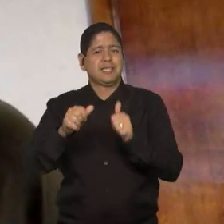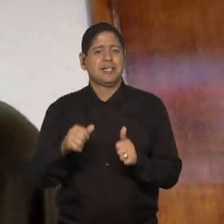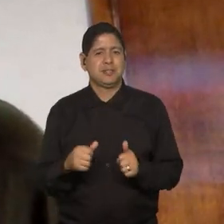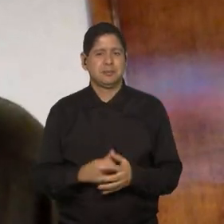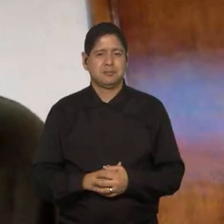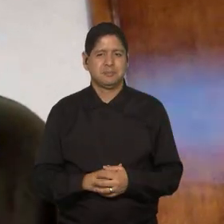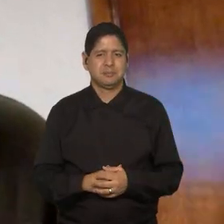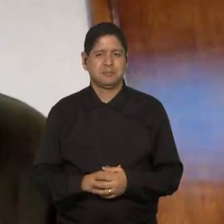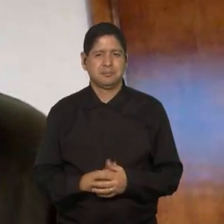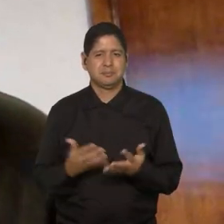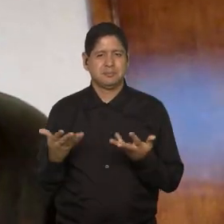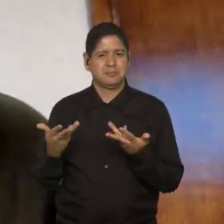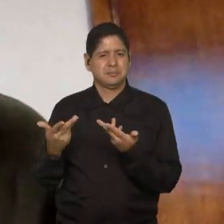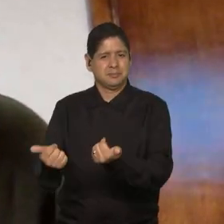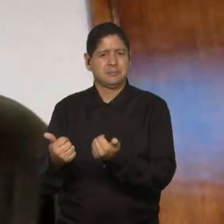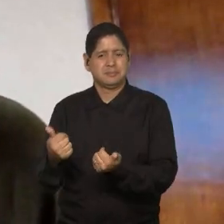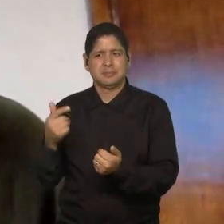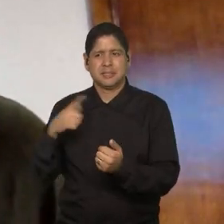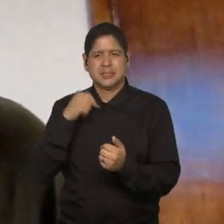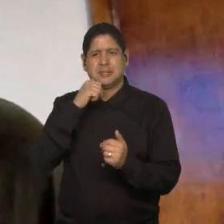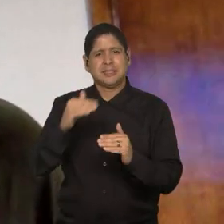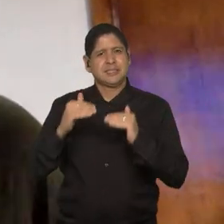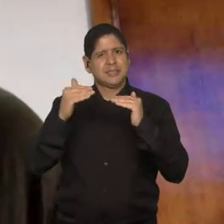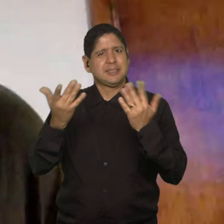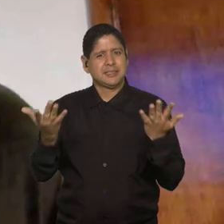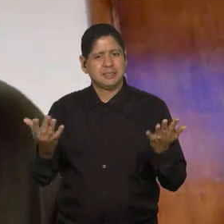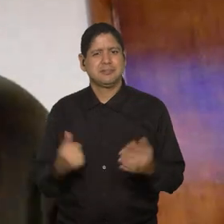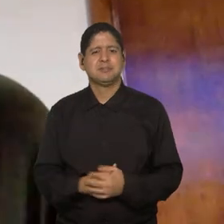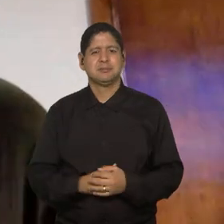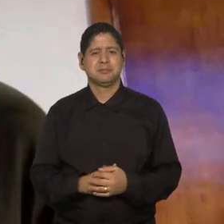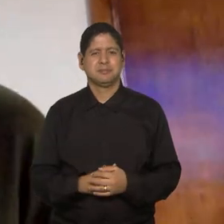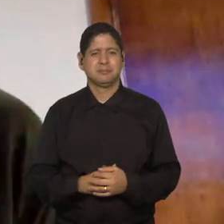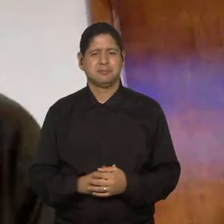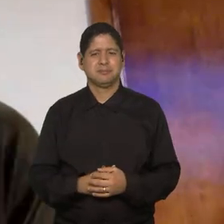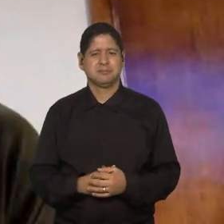Uma linda embaixadora da Copa do Mundo de 2027.